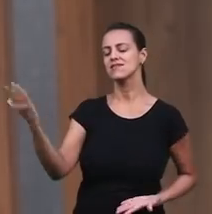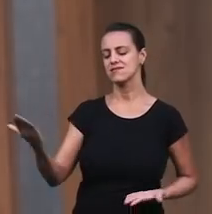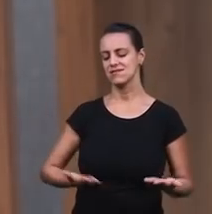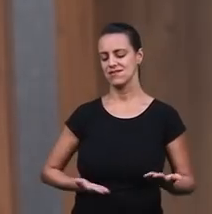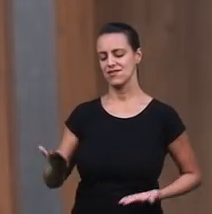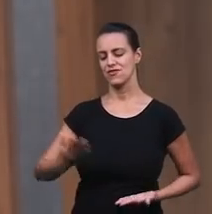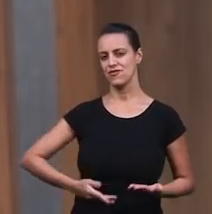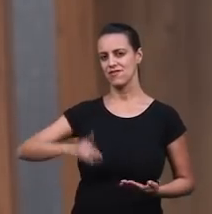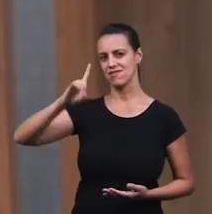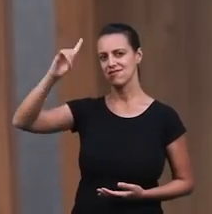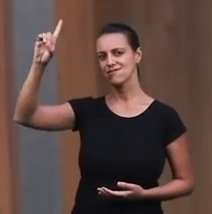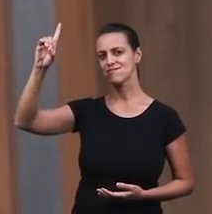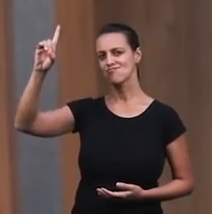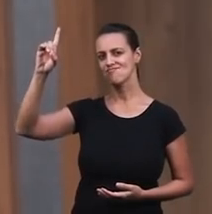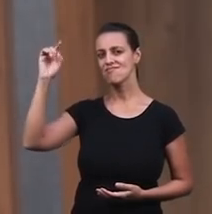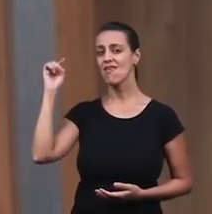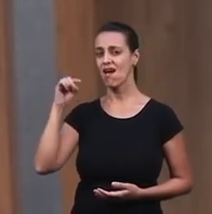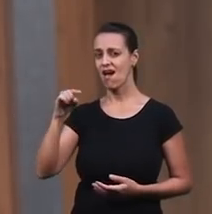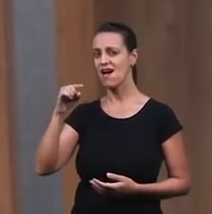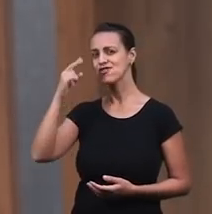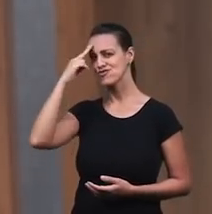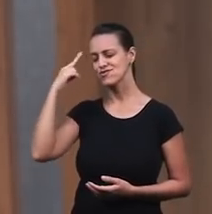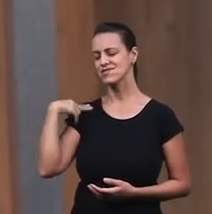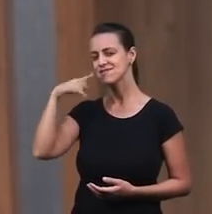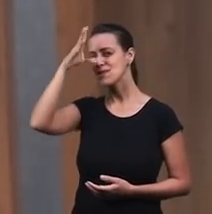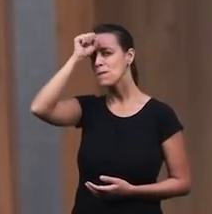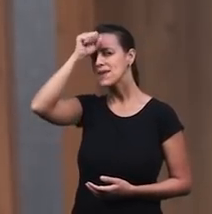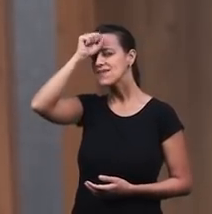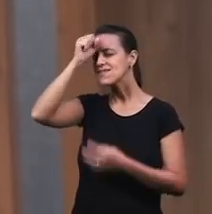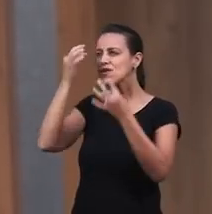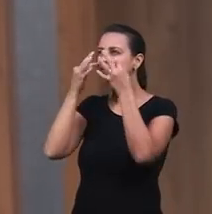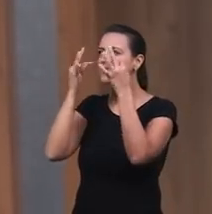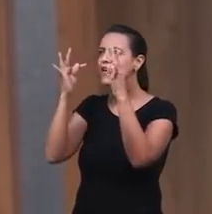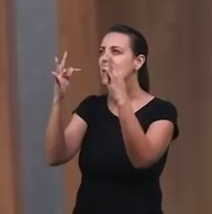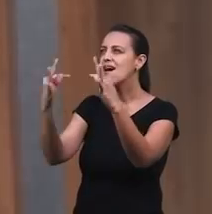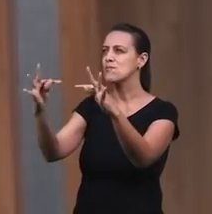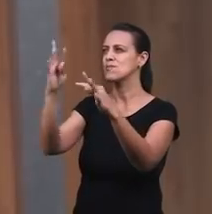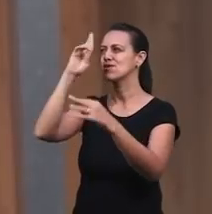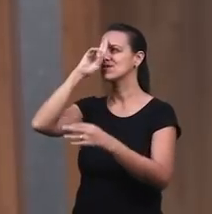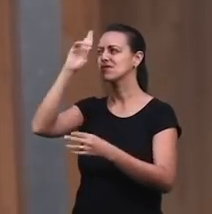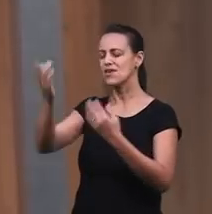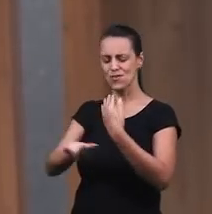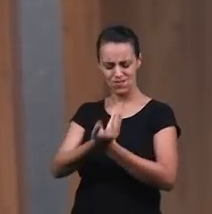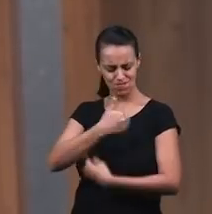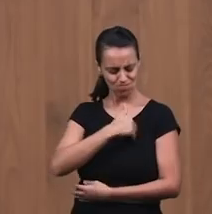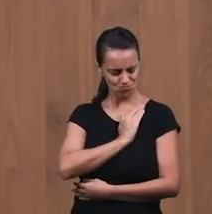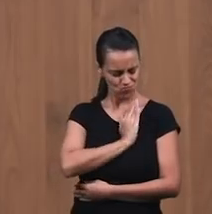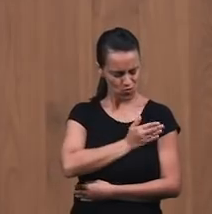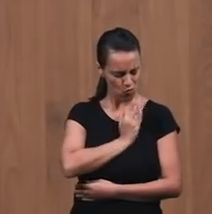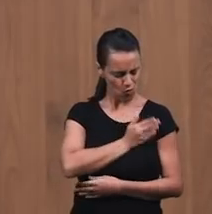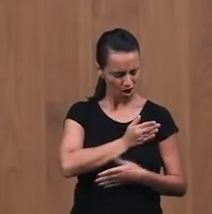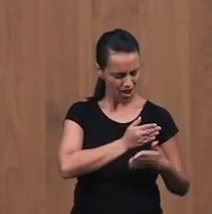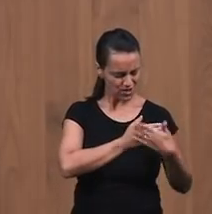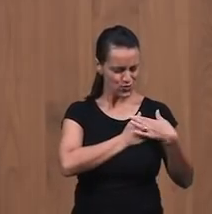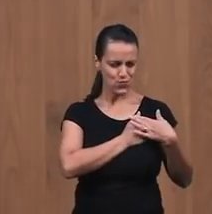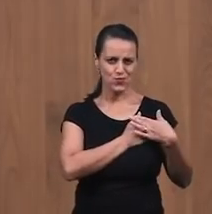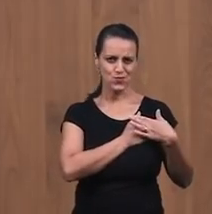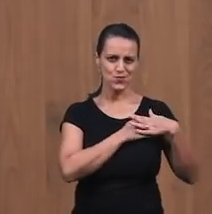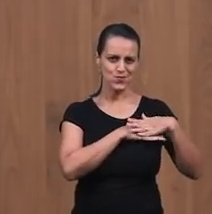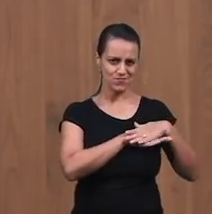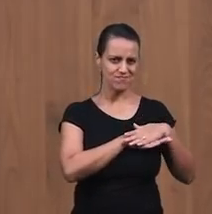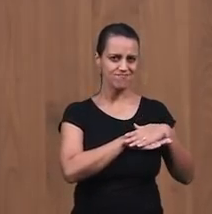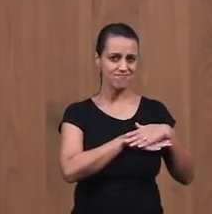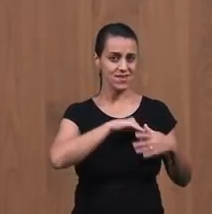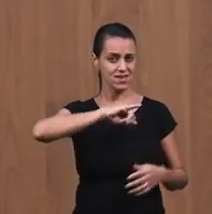a temer ao Senhor E ele guardou este ensino no seu coração Jacó amava